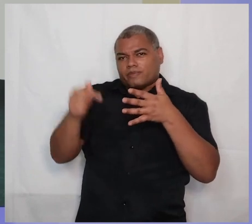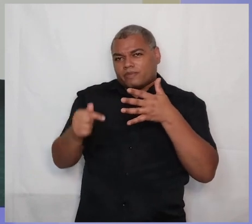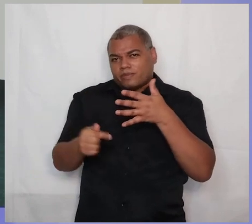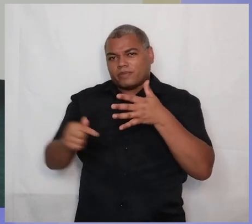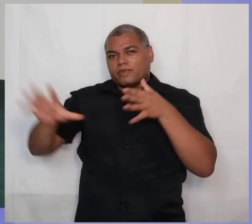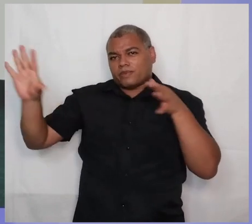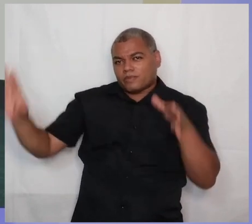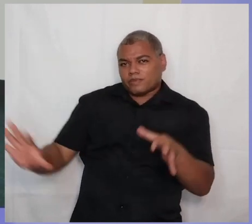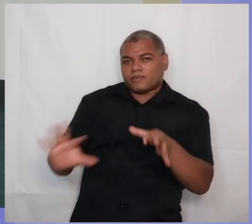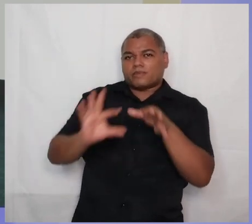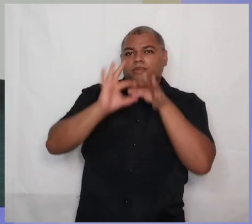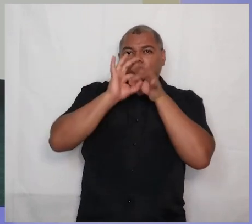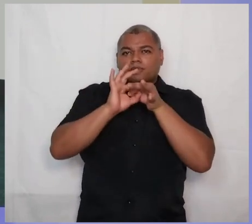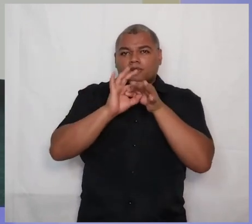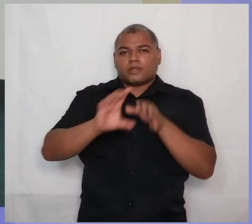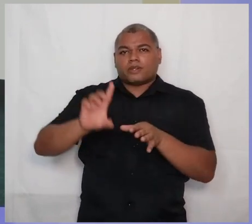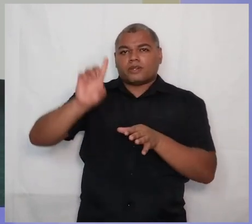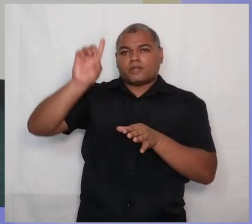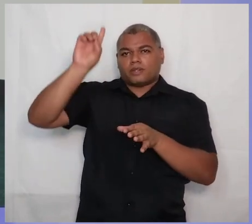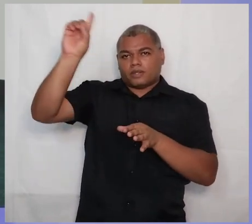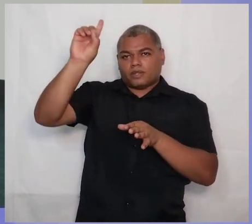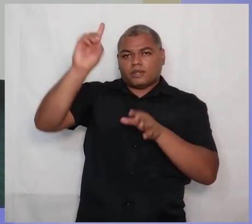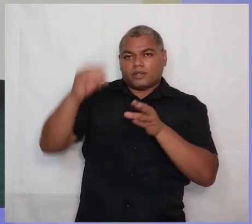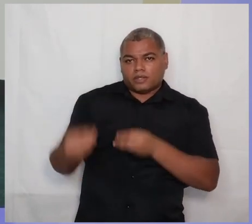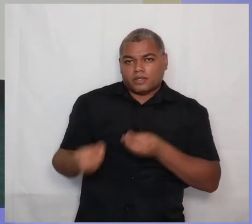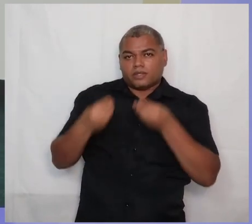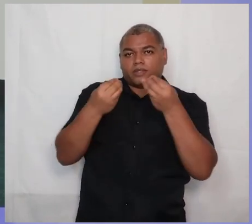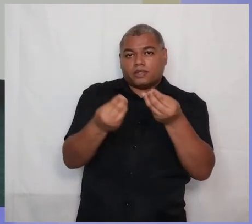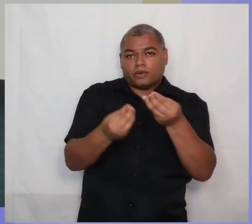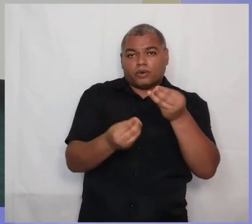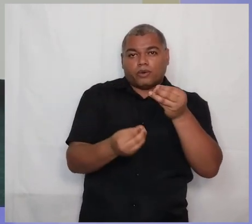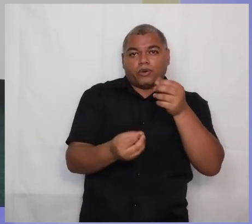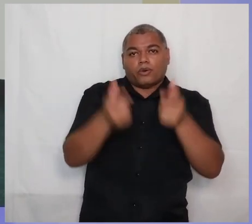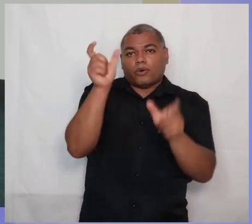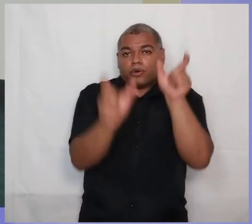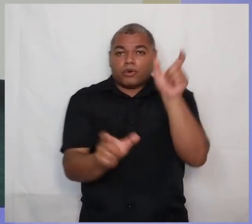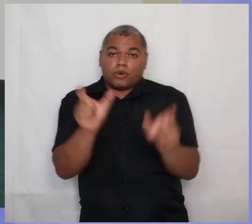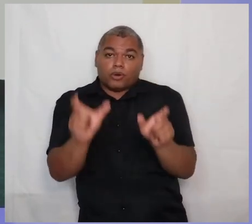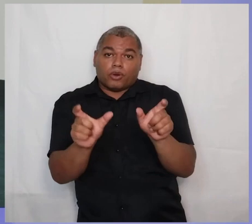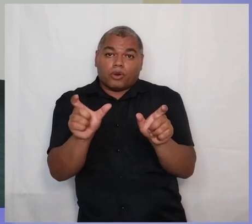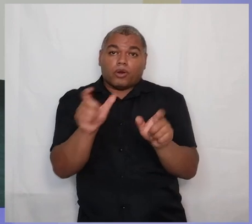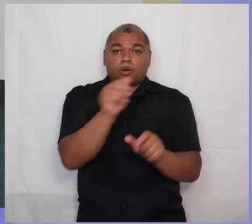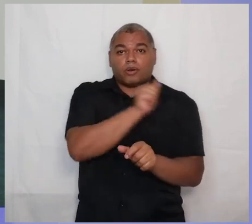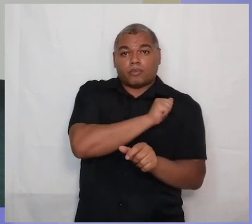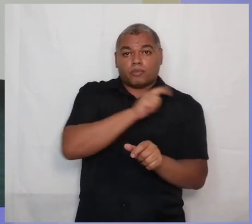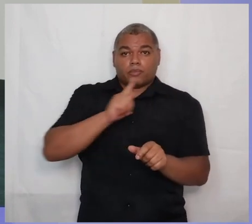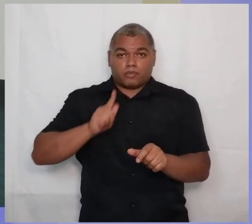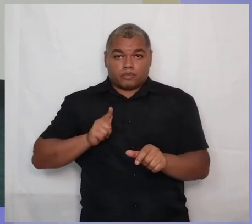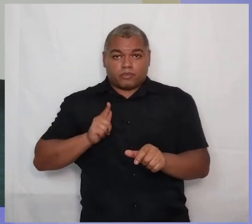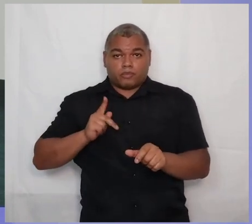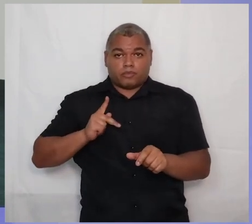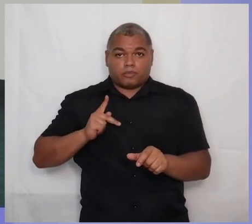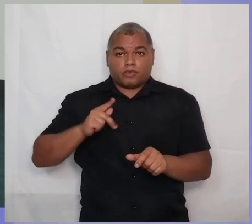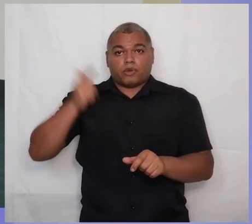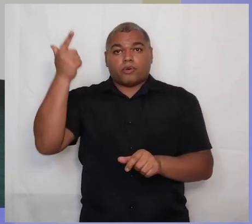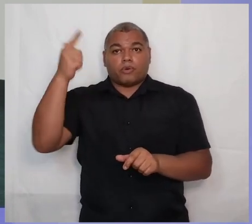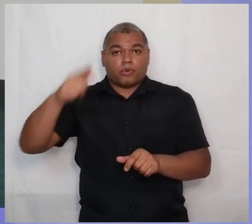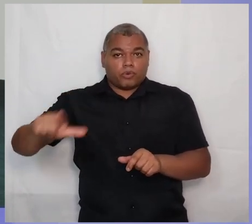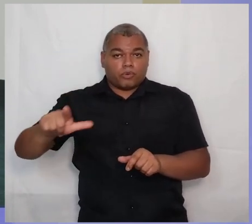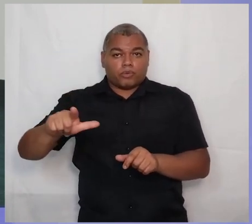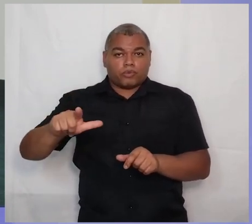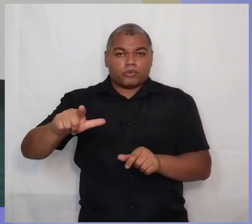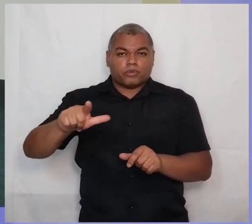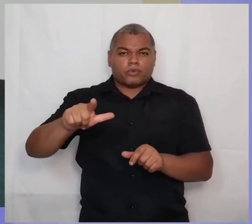E ele mesmo concedeu uns para apóstolos, outros para profetas, outros para evangelistas